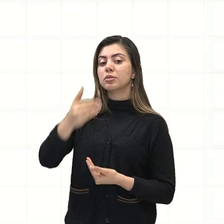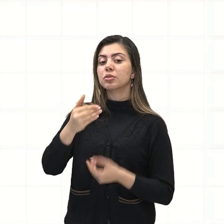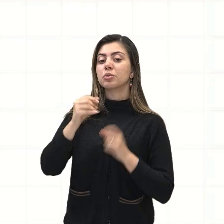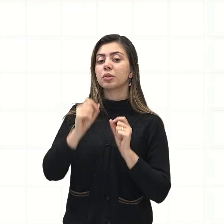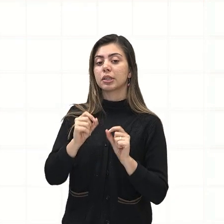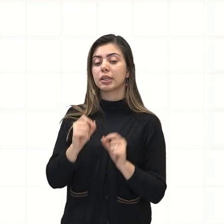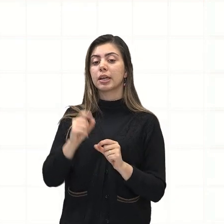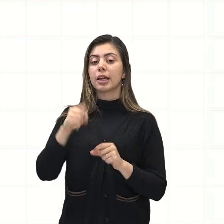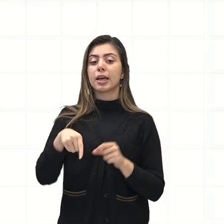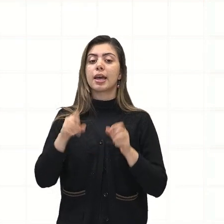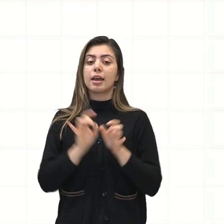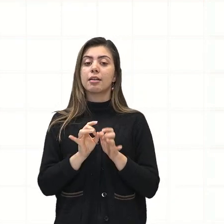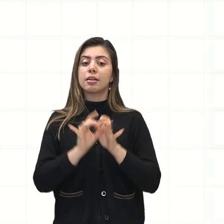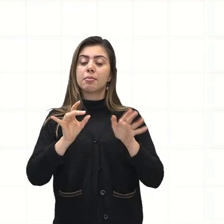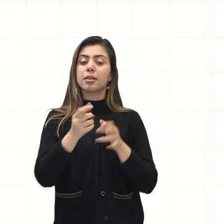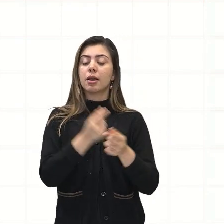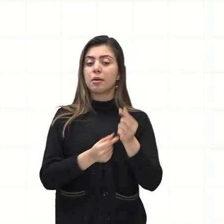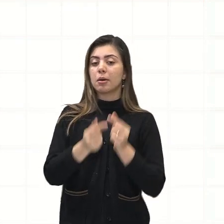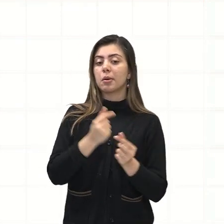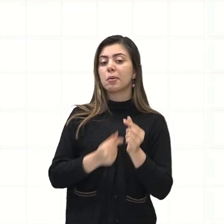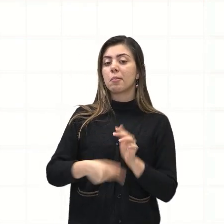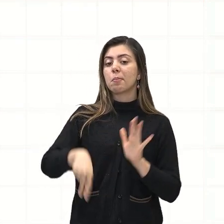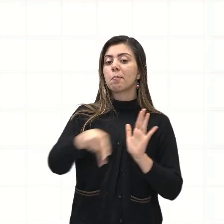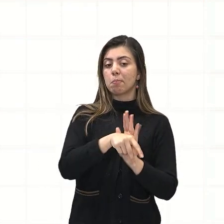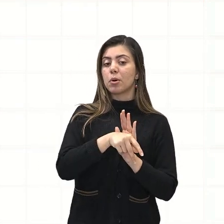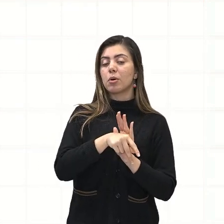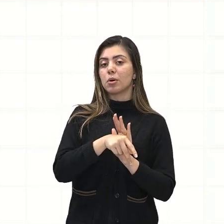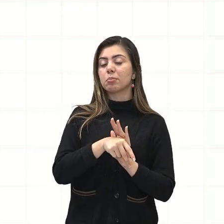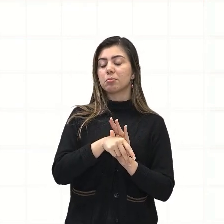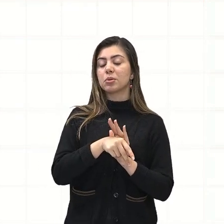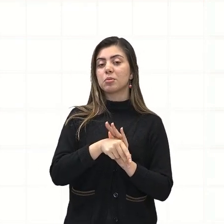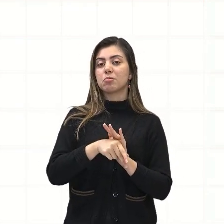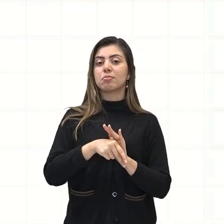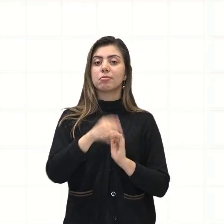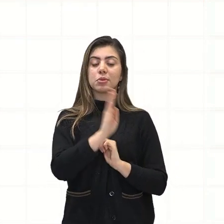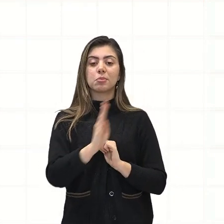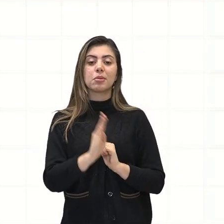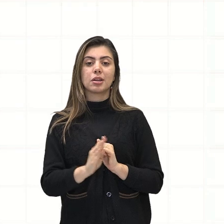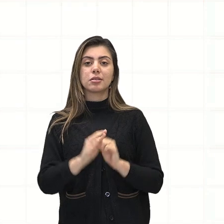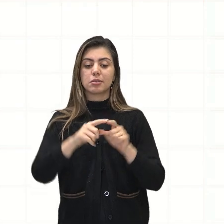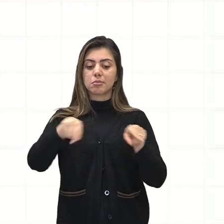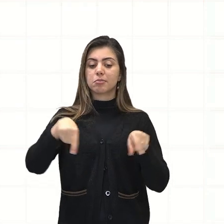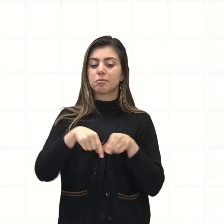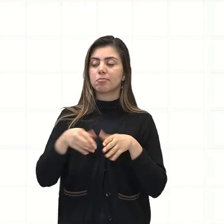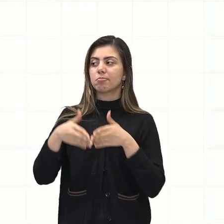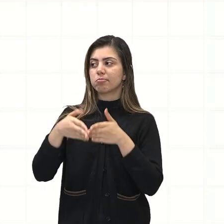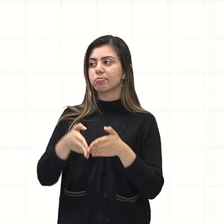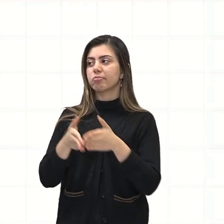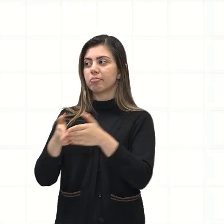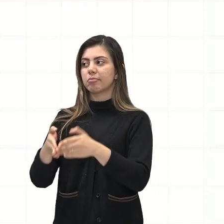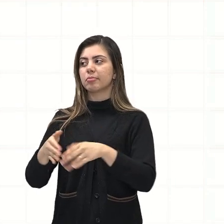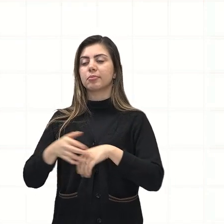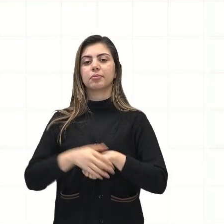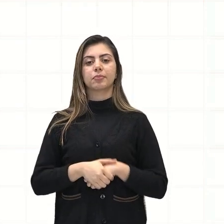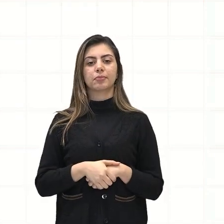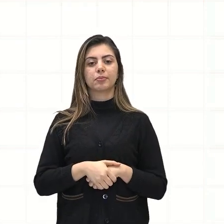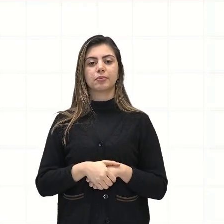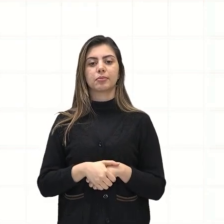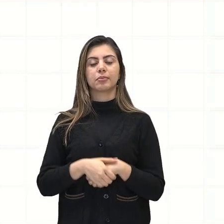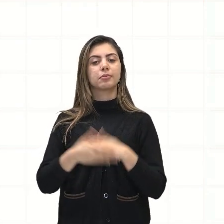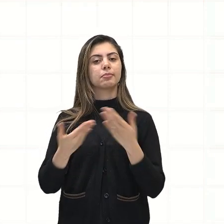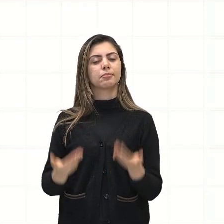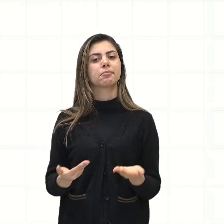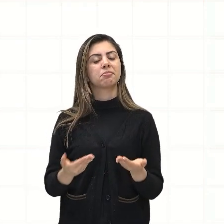liberdade de comércio em portos brasileiros. Olha só que